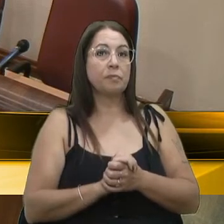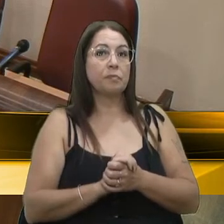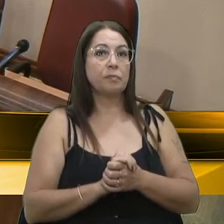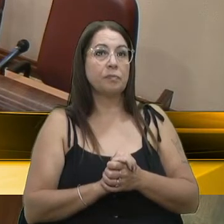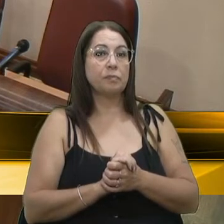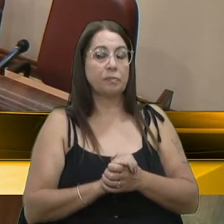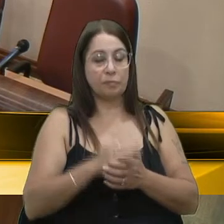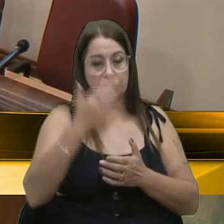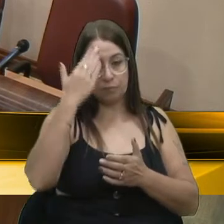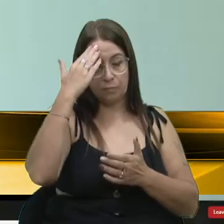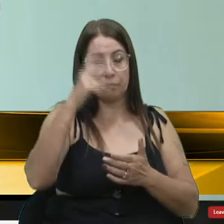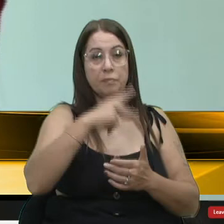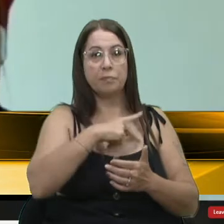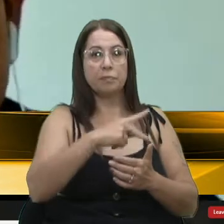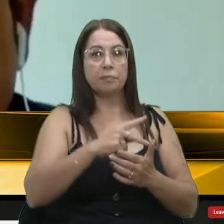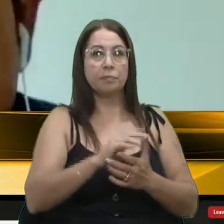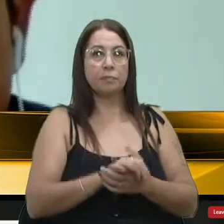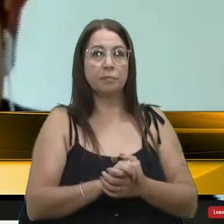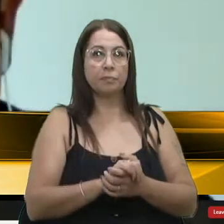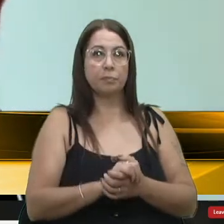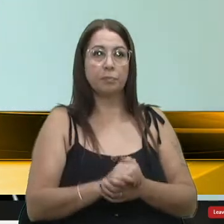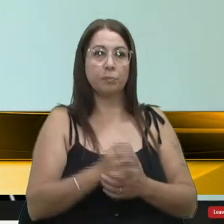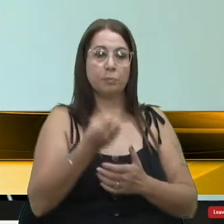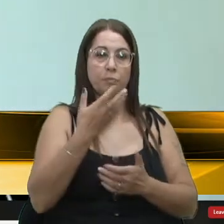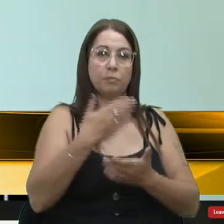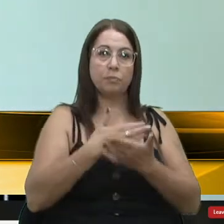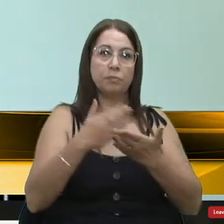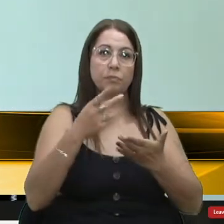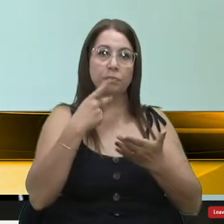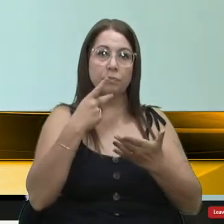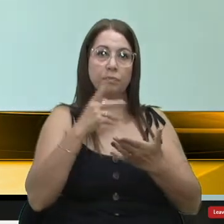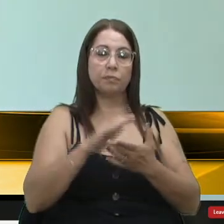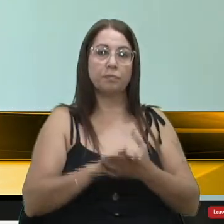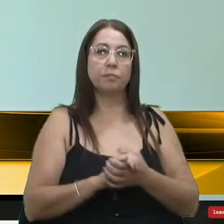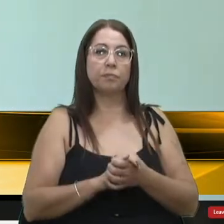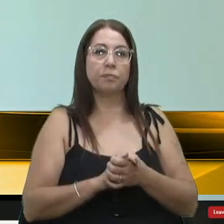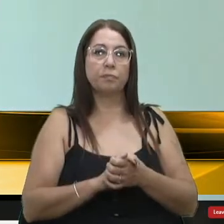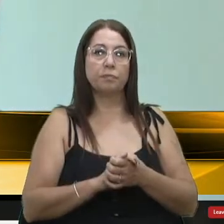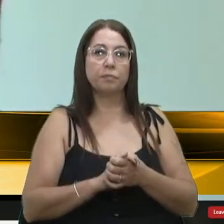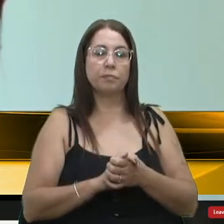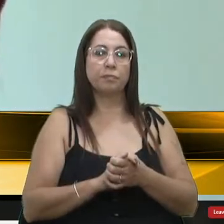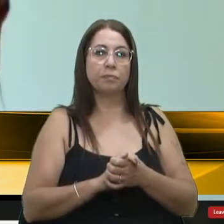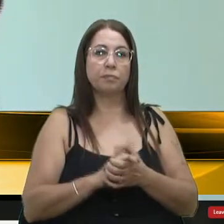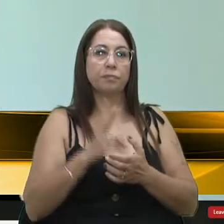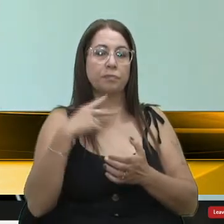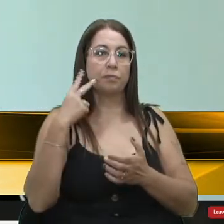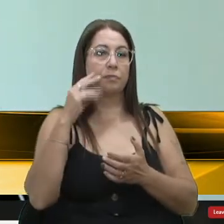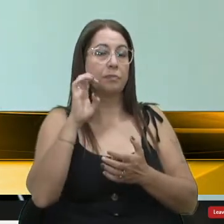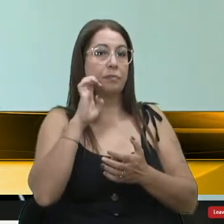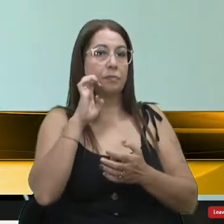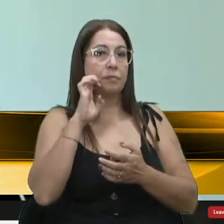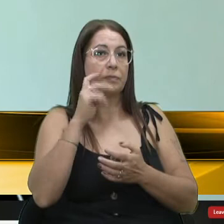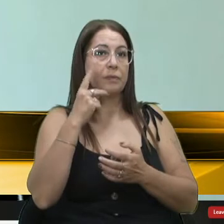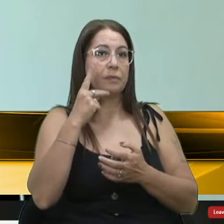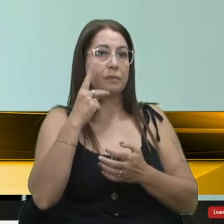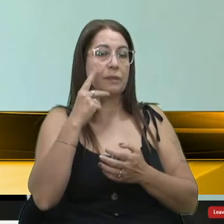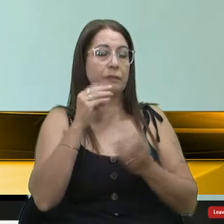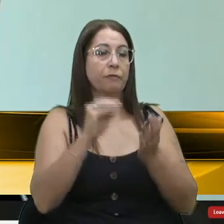Obrigado presidente. Então vou começar a manifestar da seguinte situação, vem a vereadora Estela e fala em